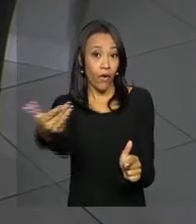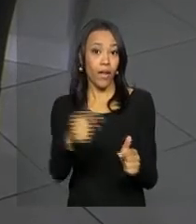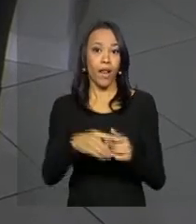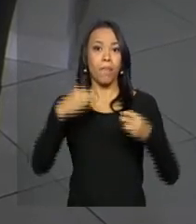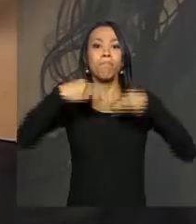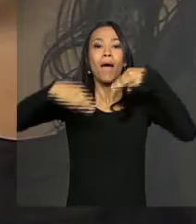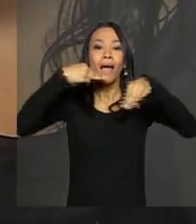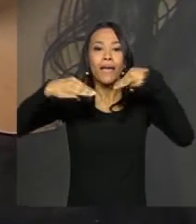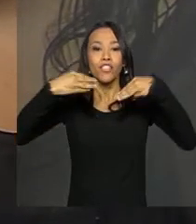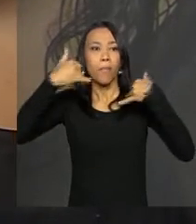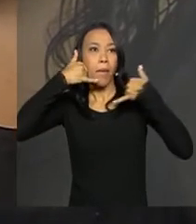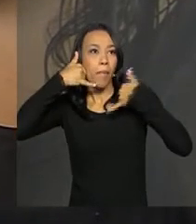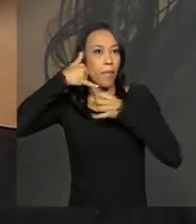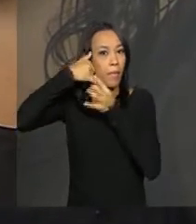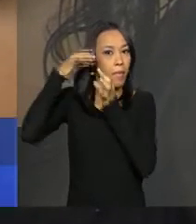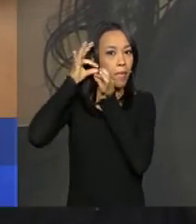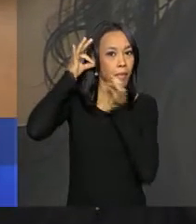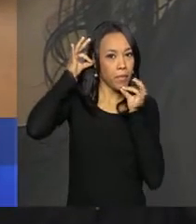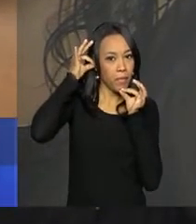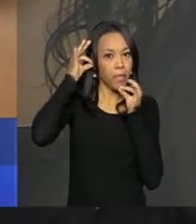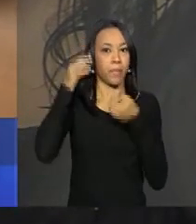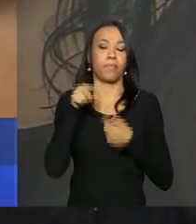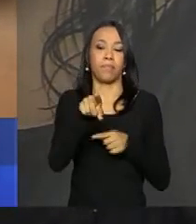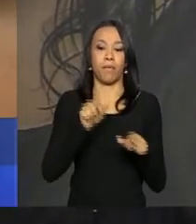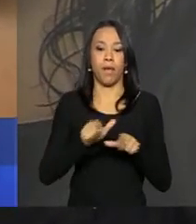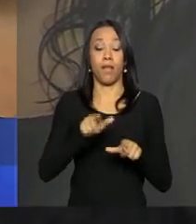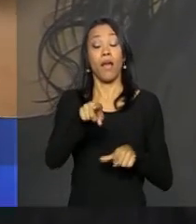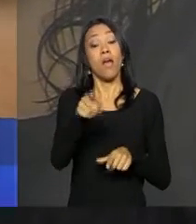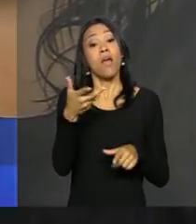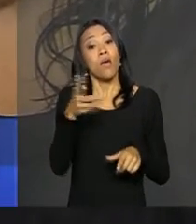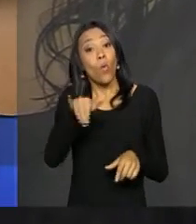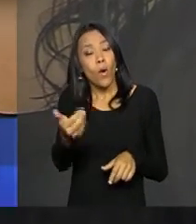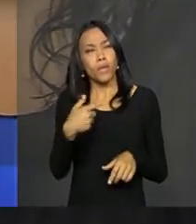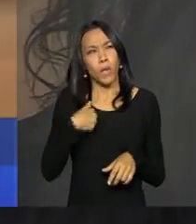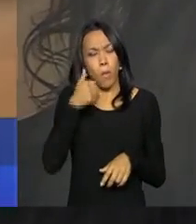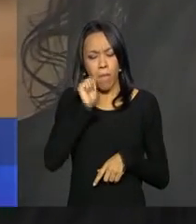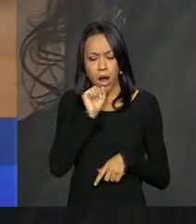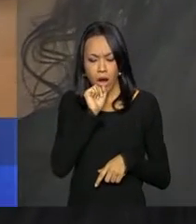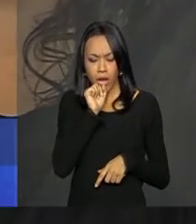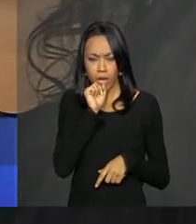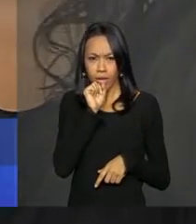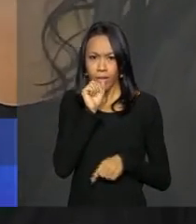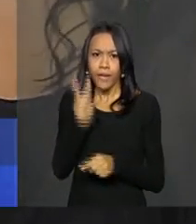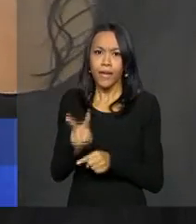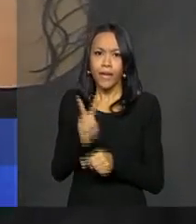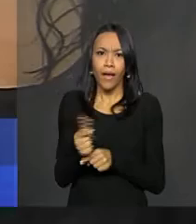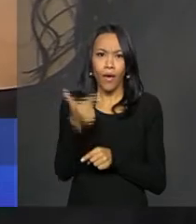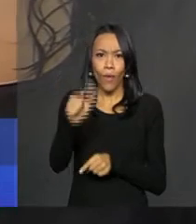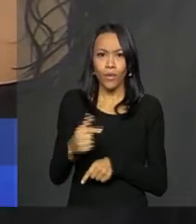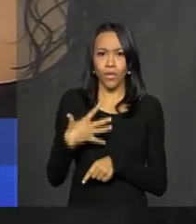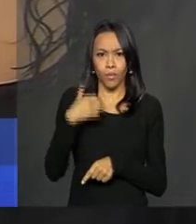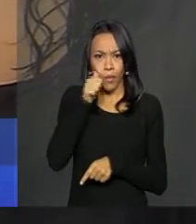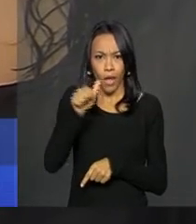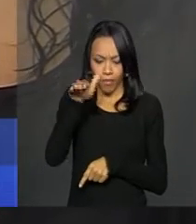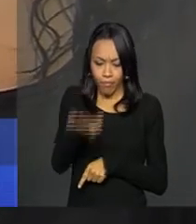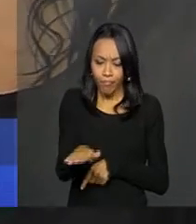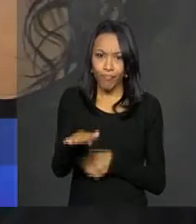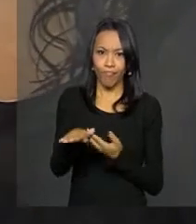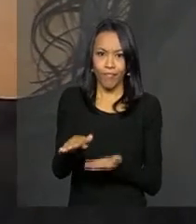telemarketing. Quando eu me vejo na posição de mãe, de criar uma outra mulher e